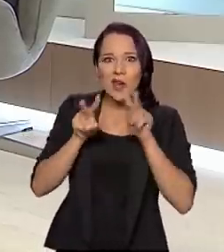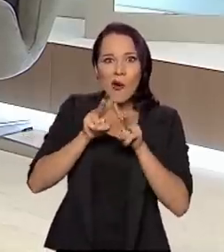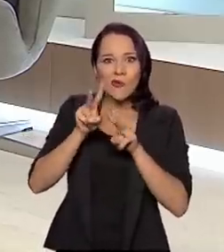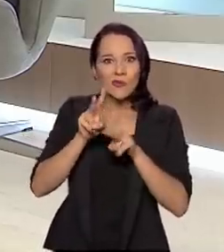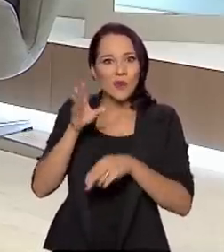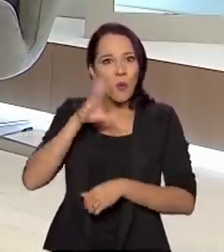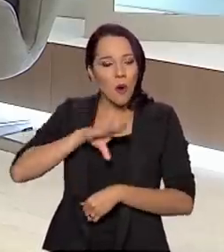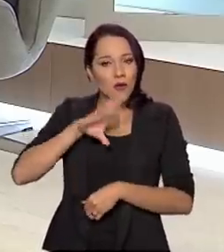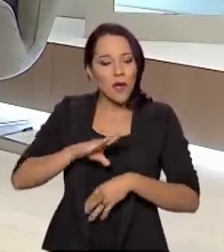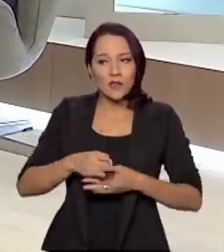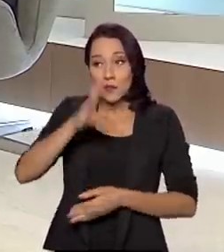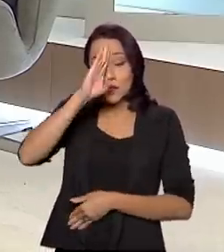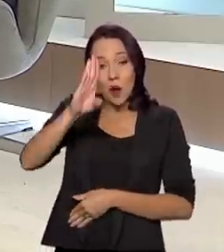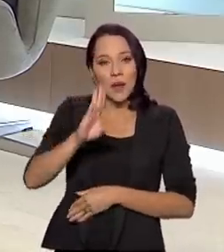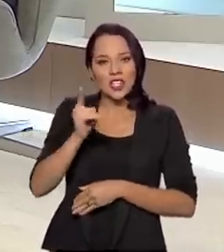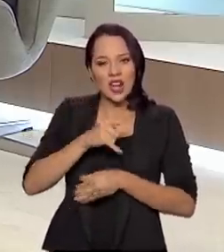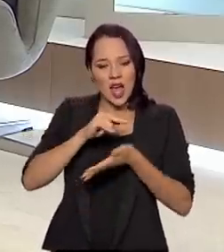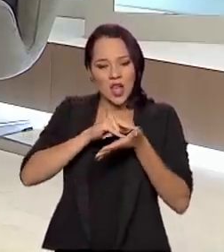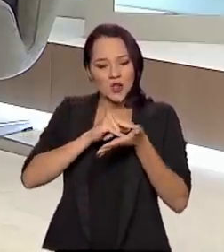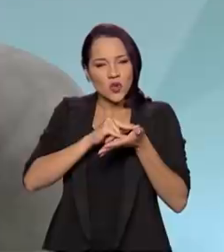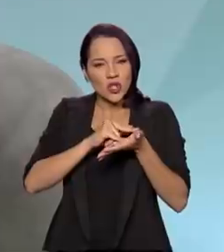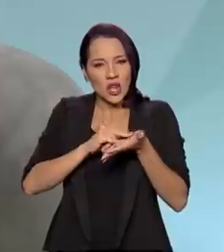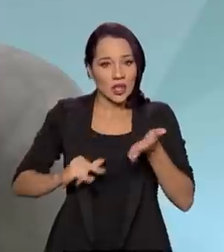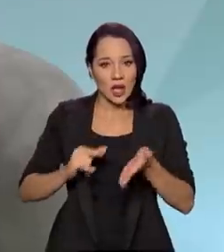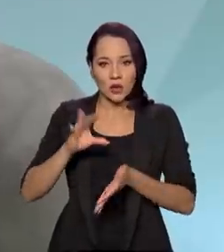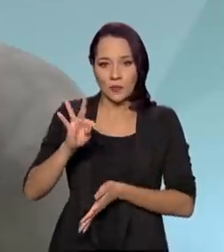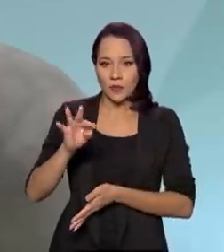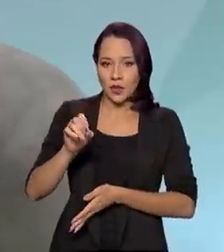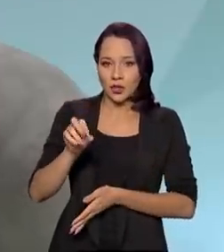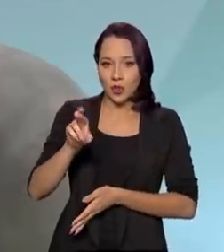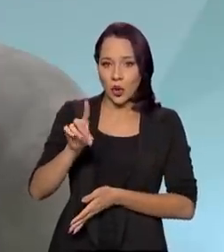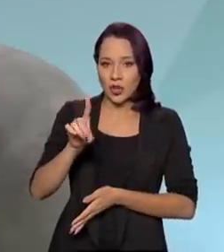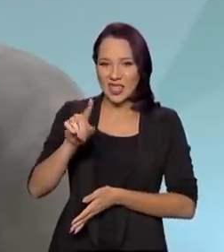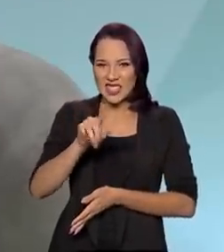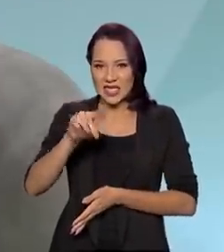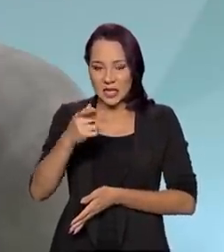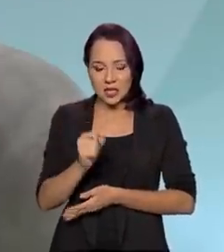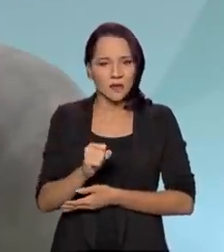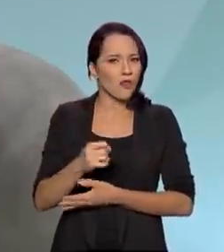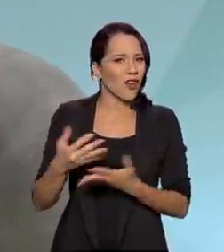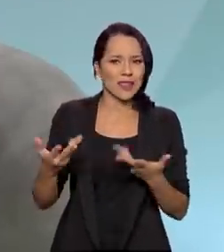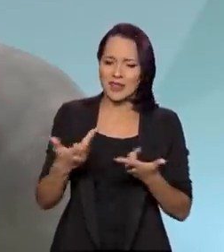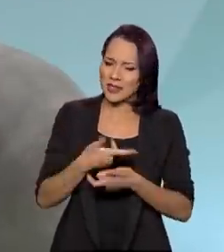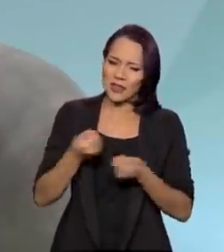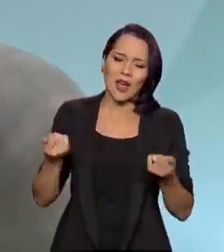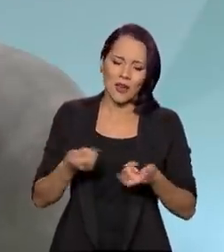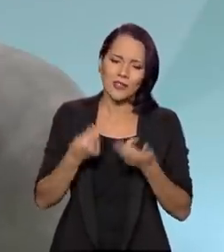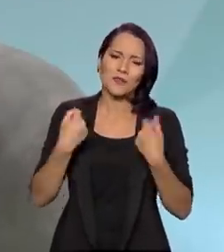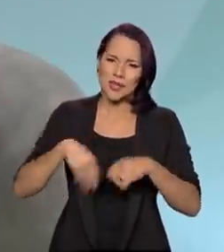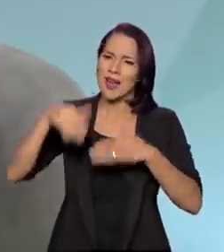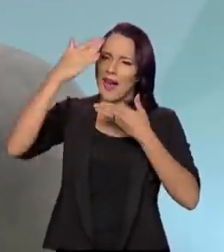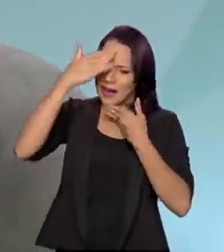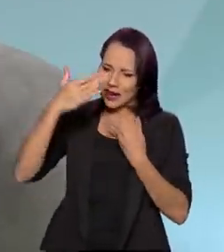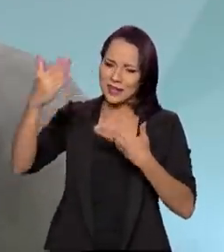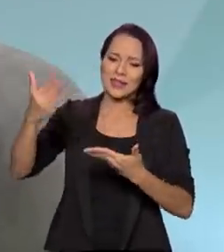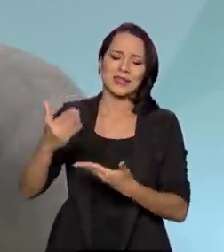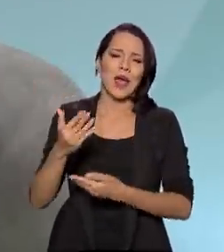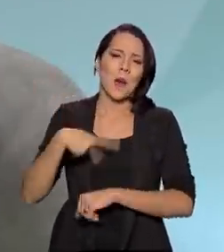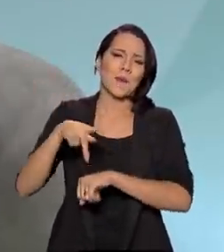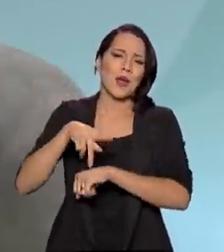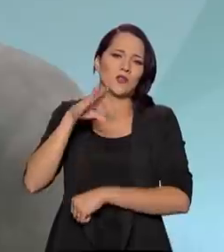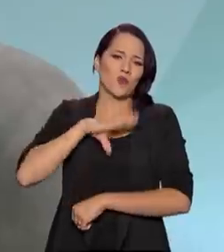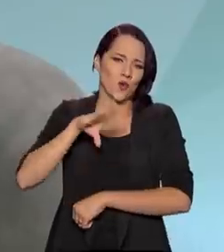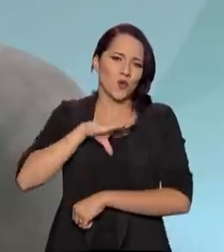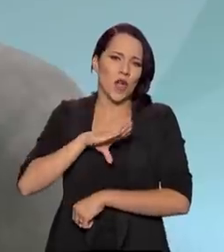principalmente na época do Tratado de Tordesilhas, é algo sensacional. Nós temos que agradecer ao português